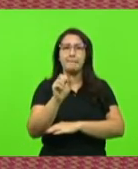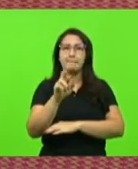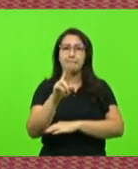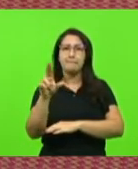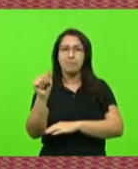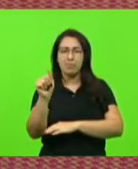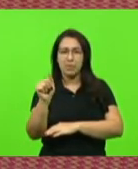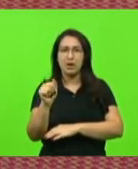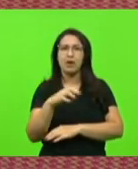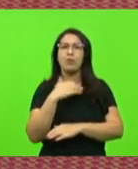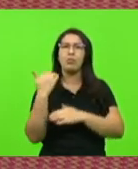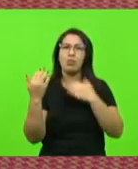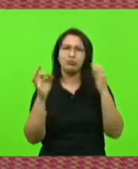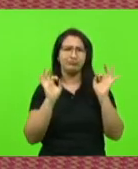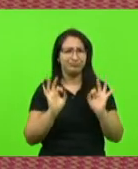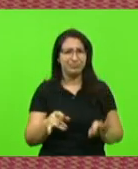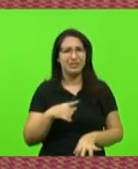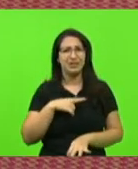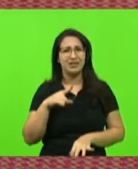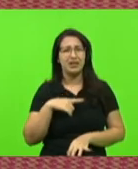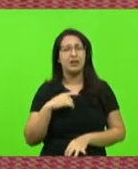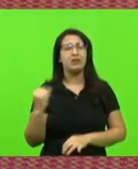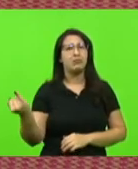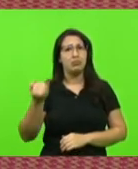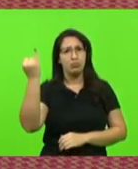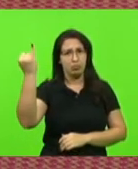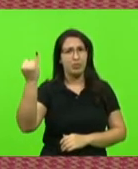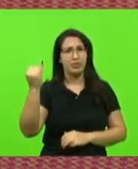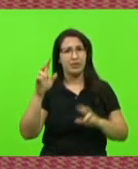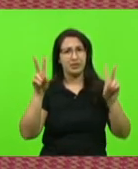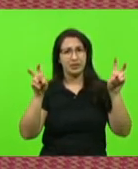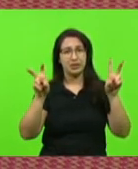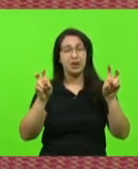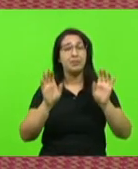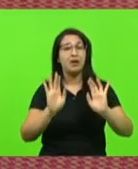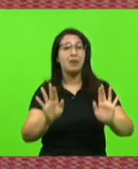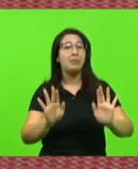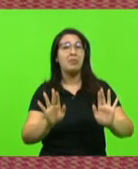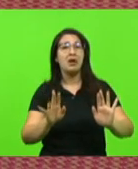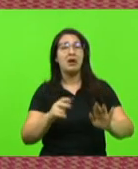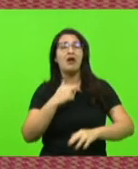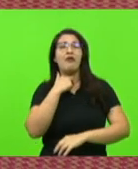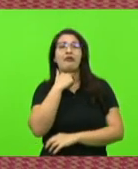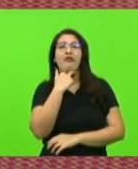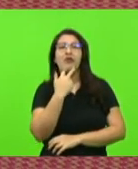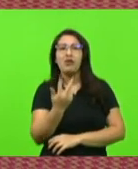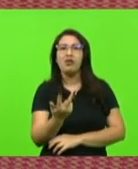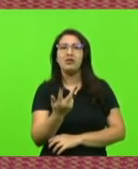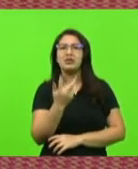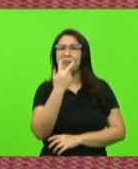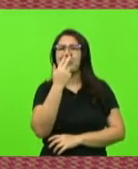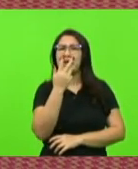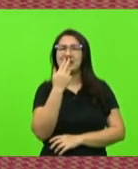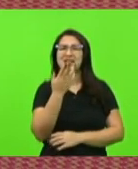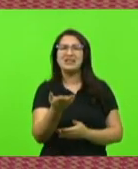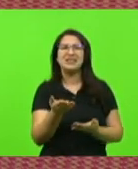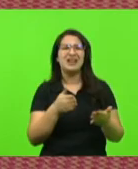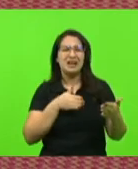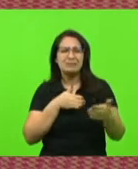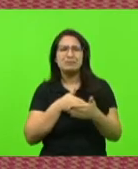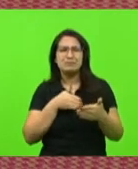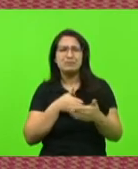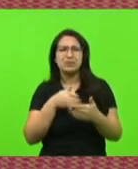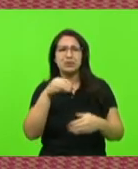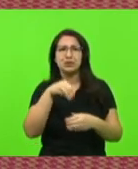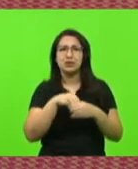Levantamos assuntos importantíssimos aqui, porém, essa voz não nos é... Ela parece que ela fica enclausurada dentro